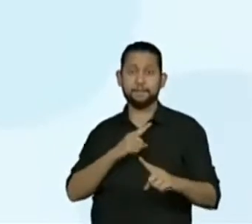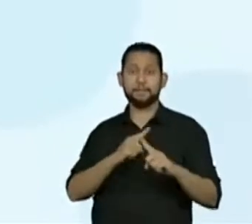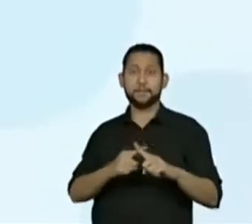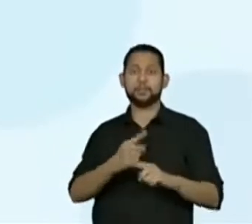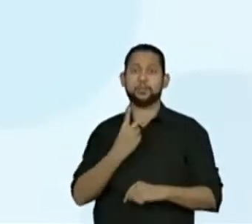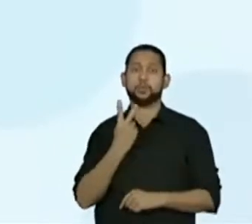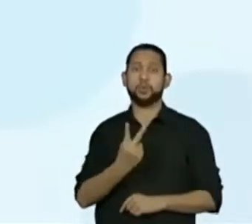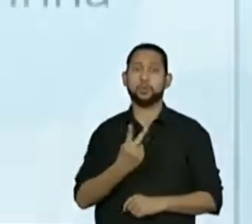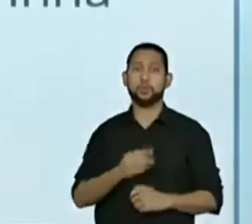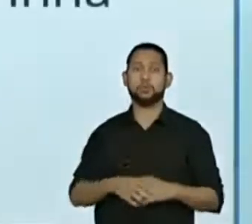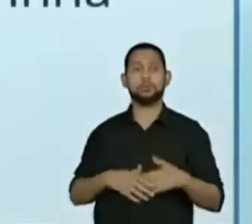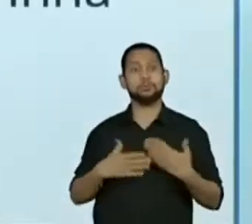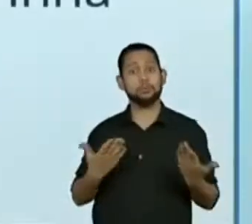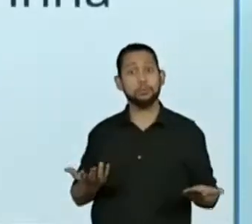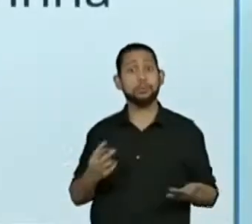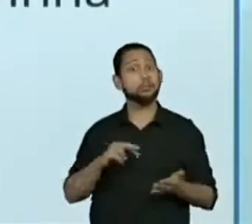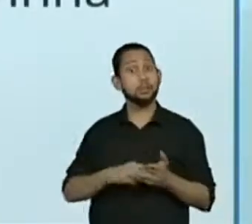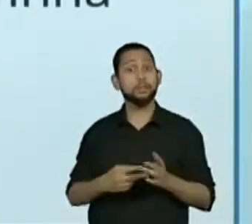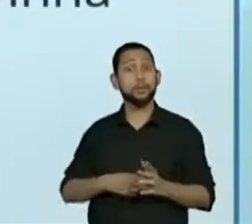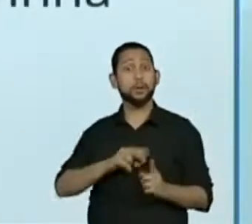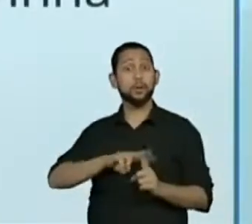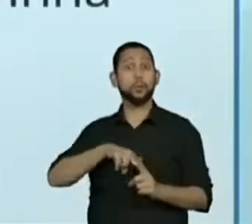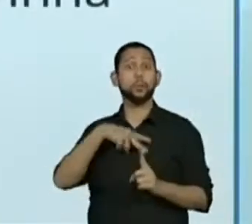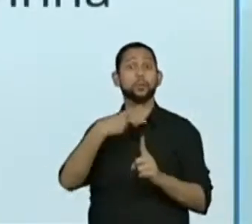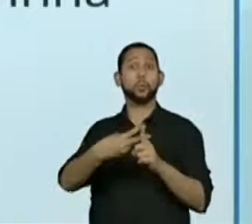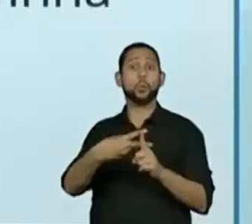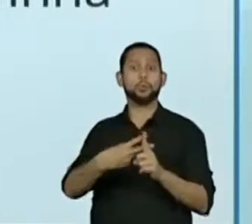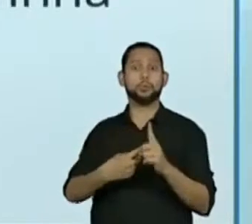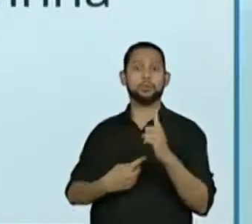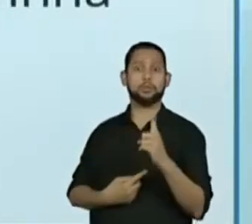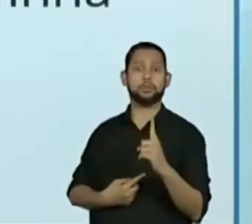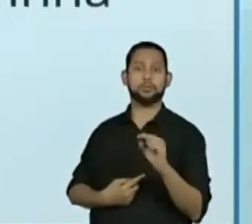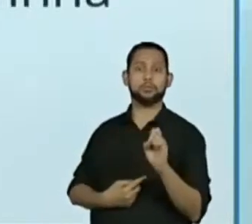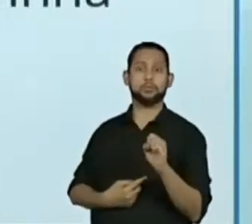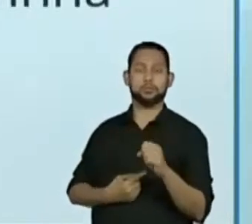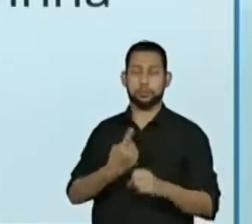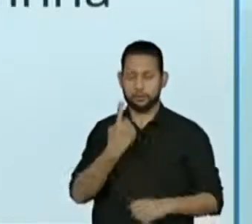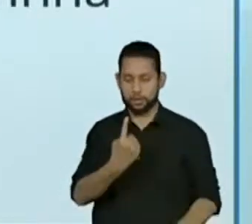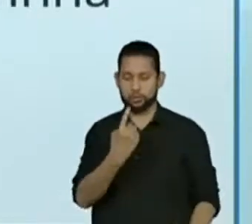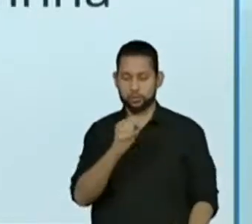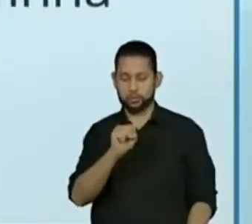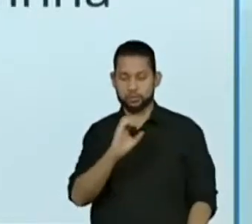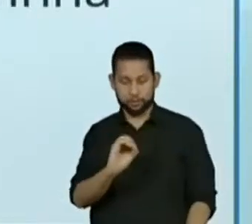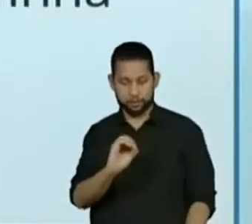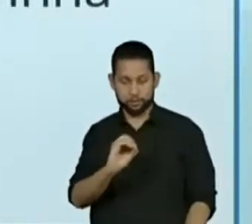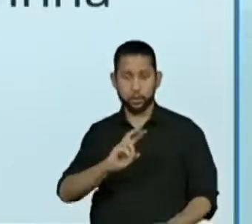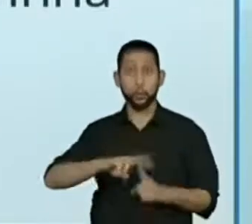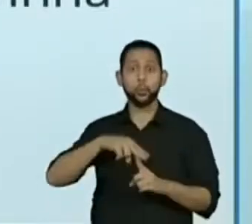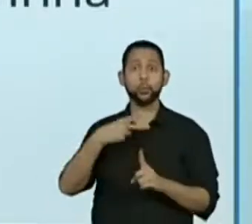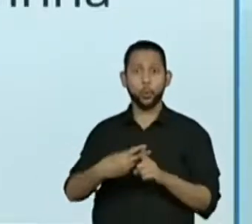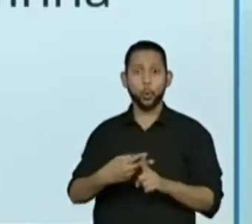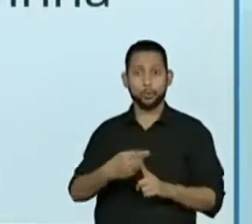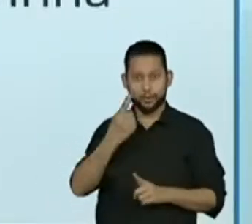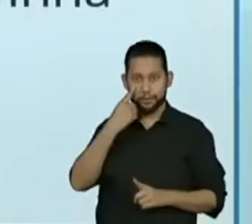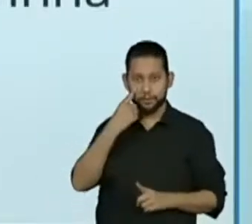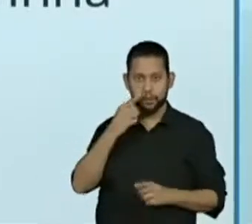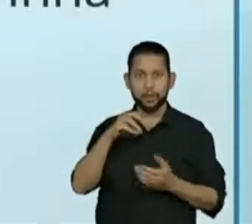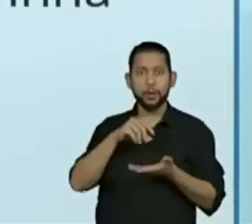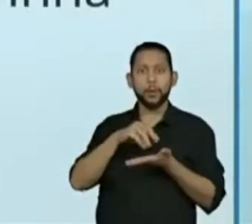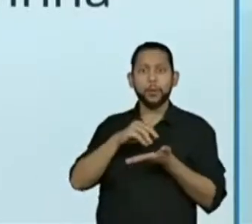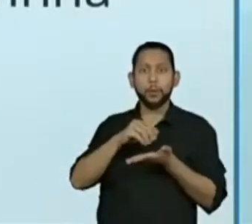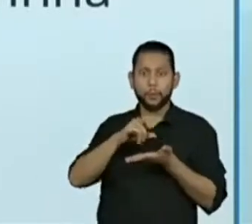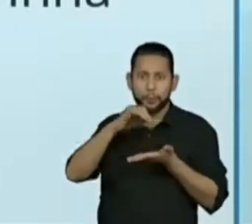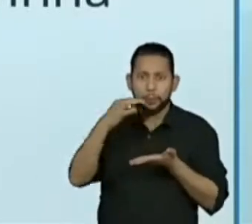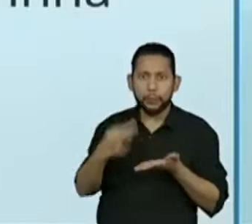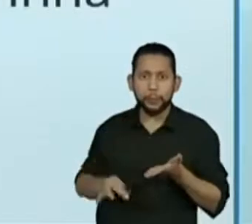2 vezes, porque eu estou dobrando a receita. E aí, vamos ver se vocês já acertaram aqui a quantidade de farinha?